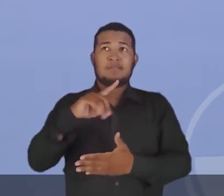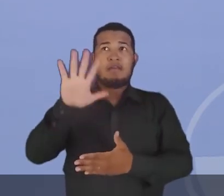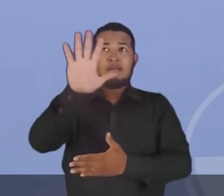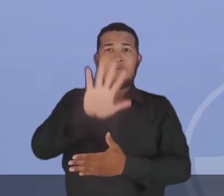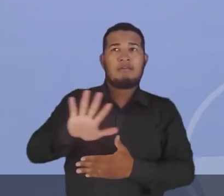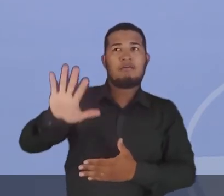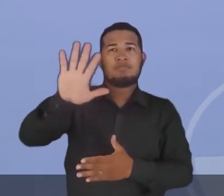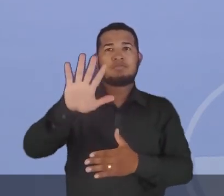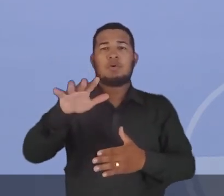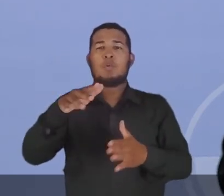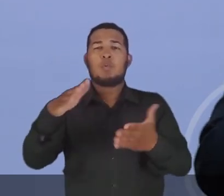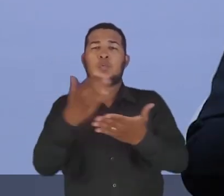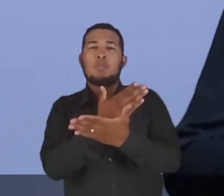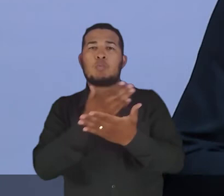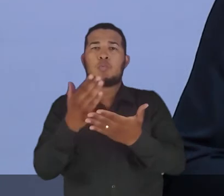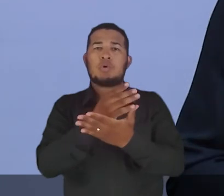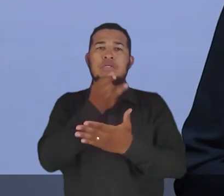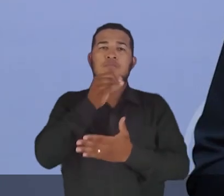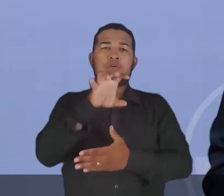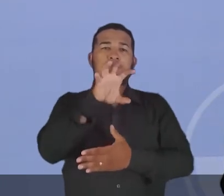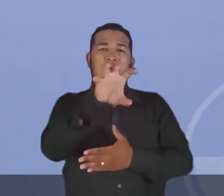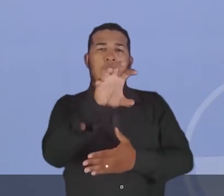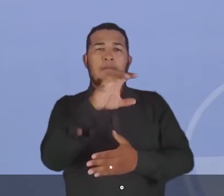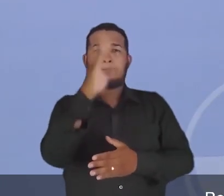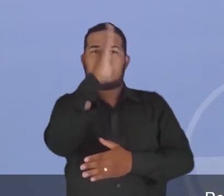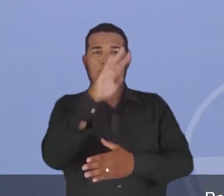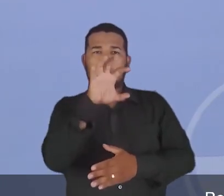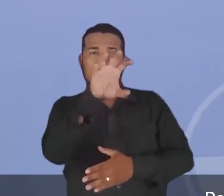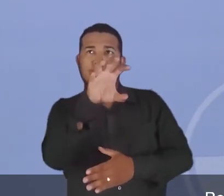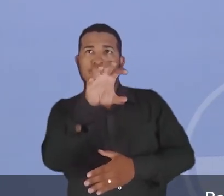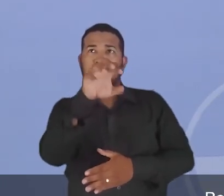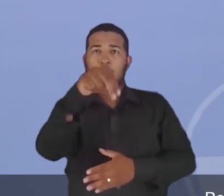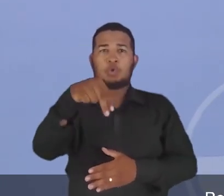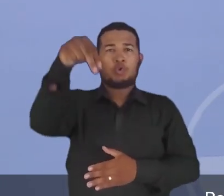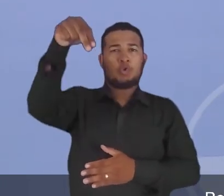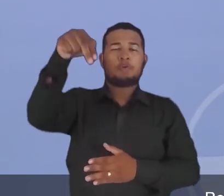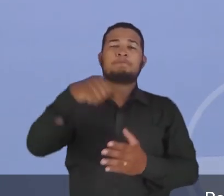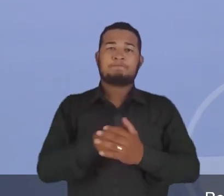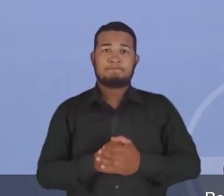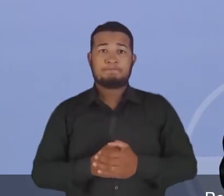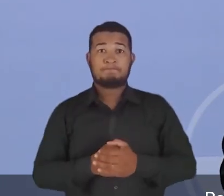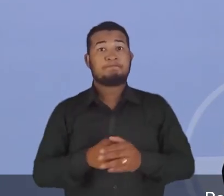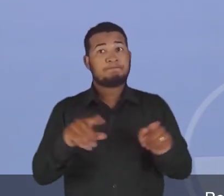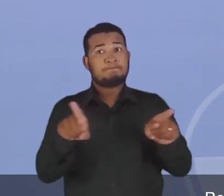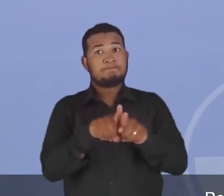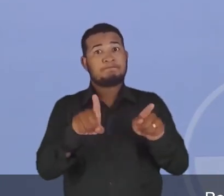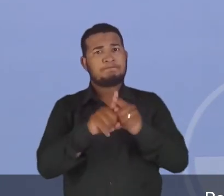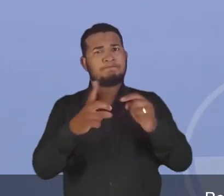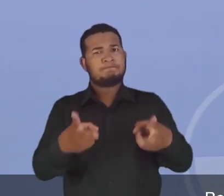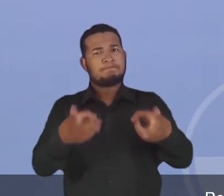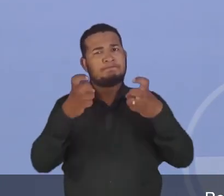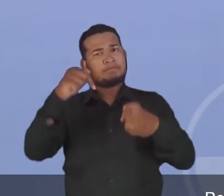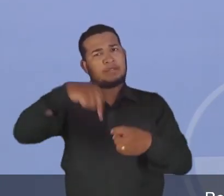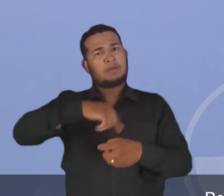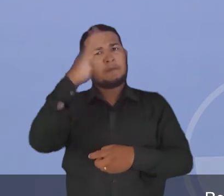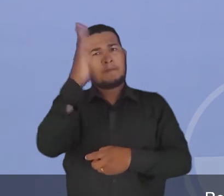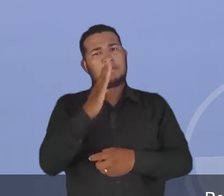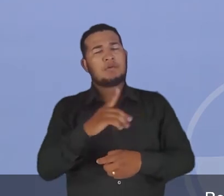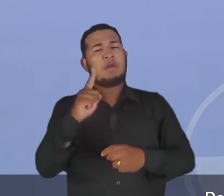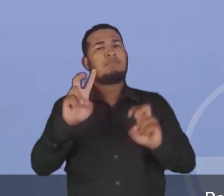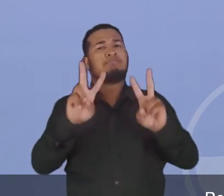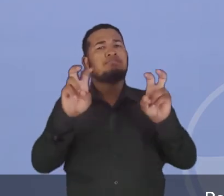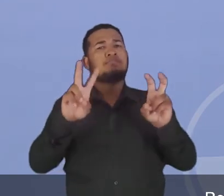regiões no centro-oeste e norte do Brasil. Bom, outro fato que chama a atenção no Brasil está aí